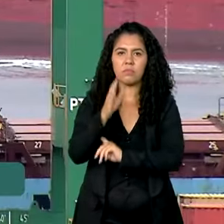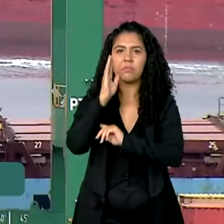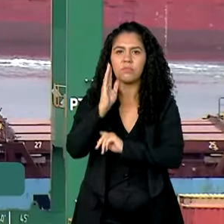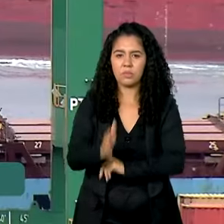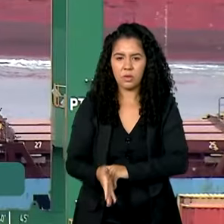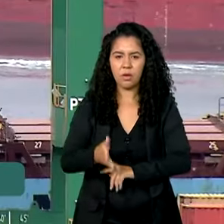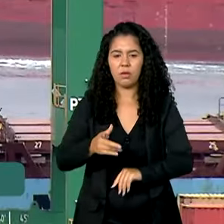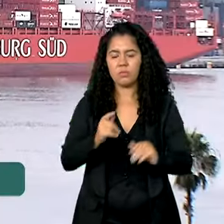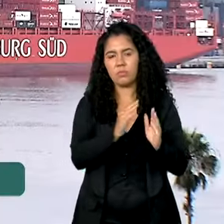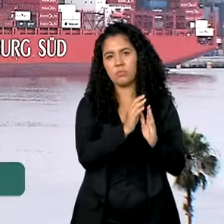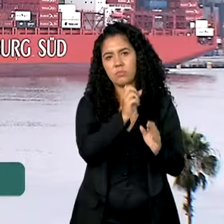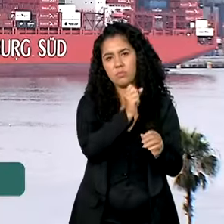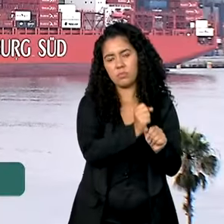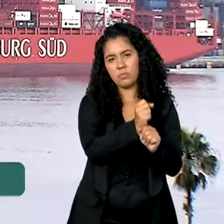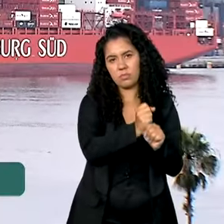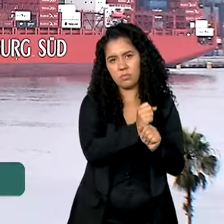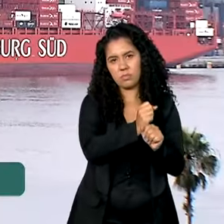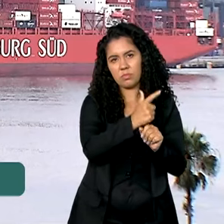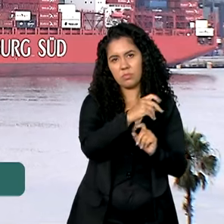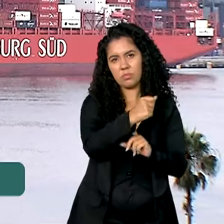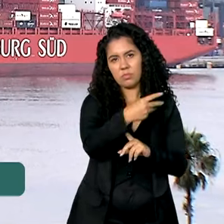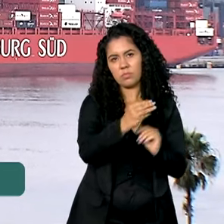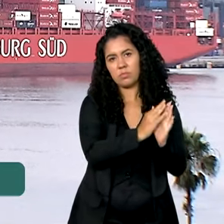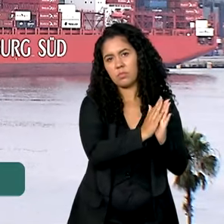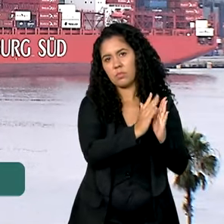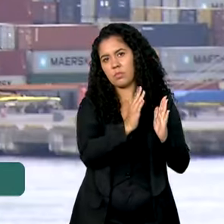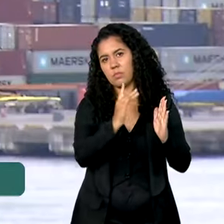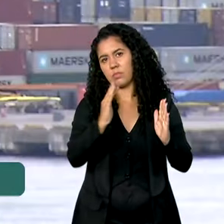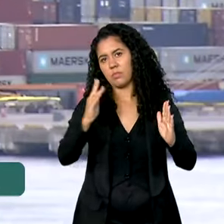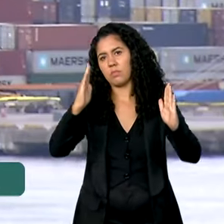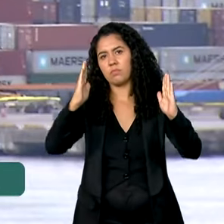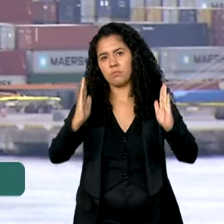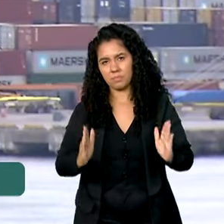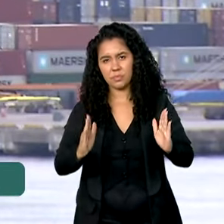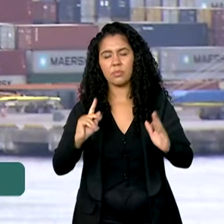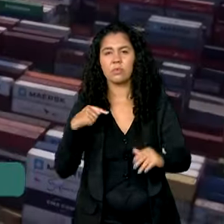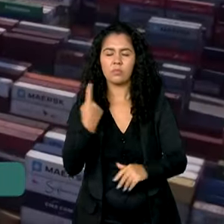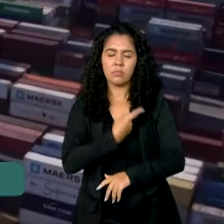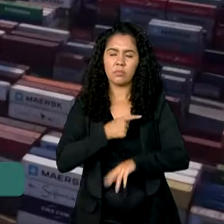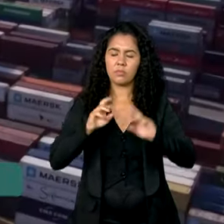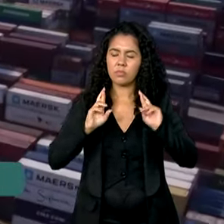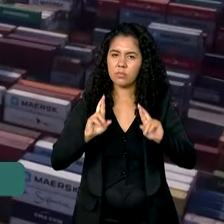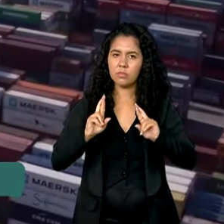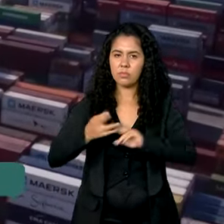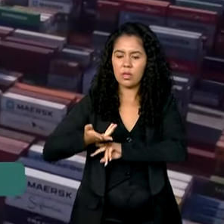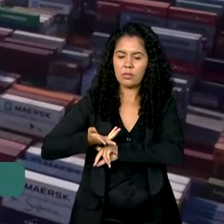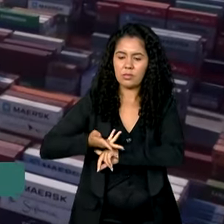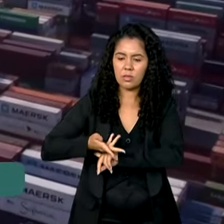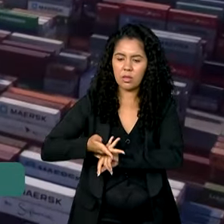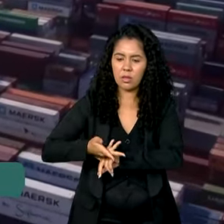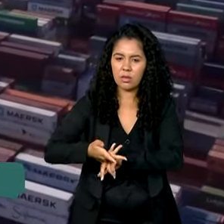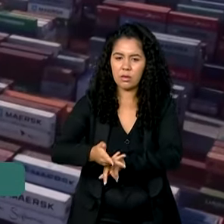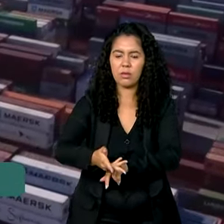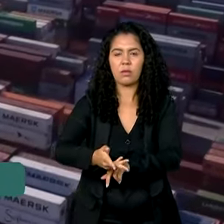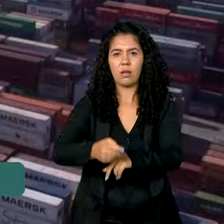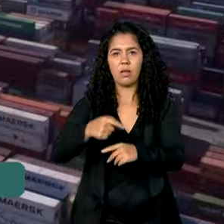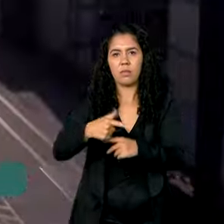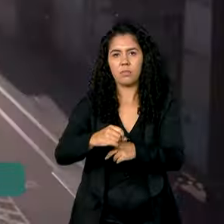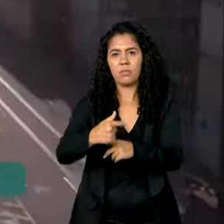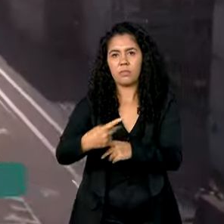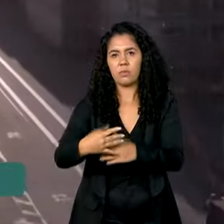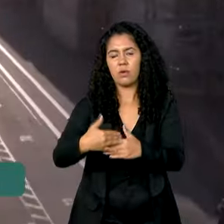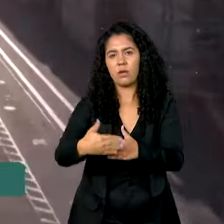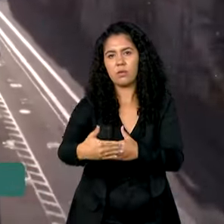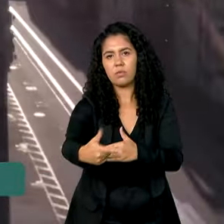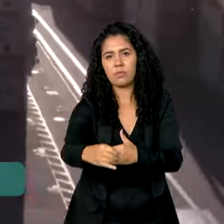longo do ano de 2023 e a gente espera acelerar agora em 24 e 25 ainda a